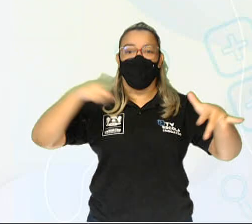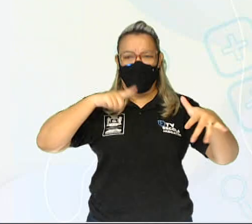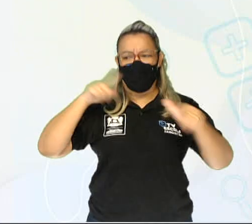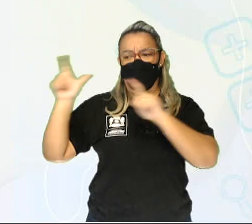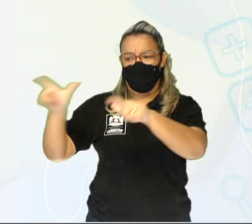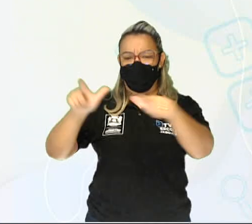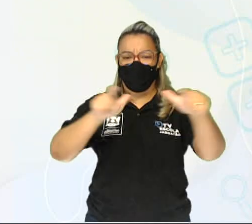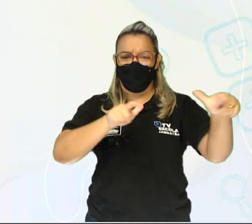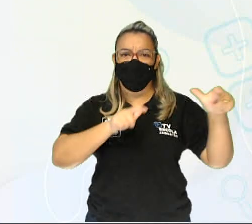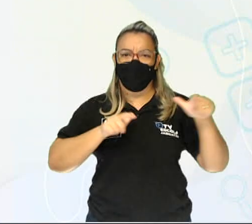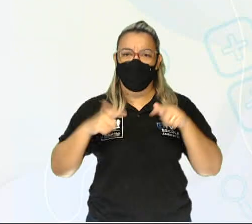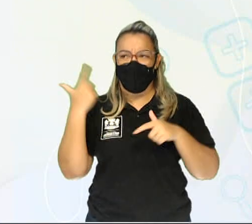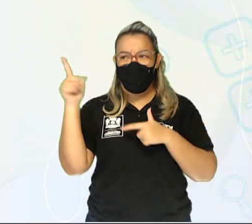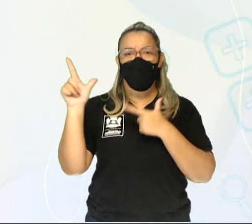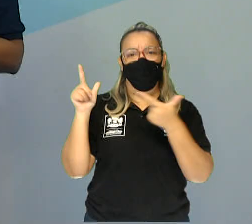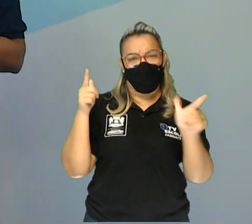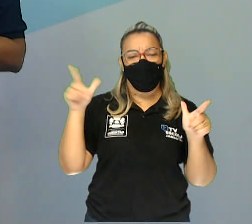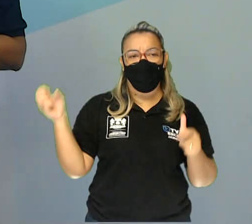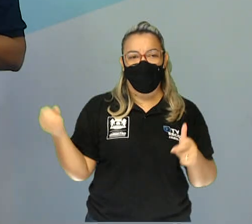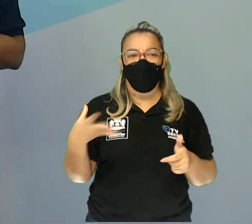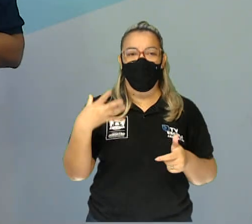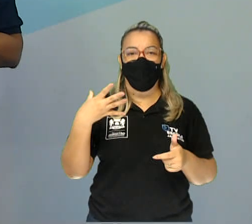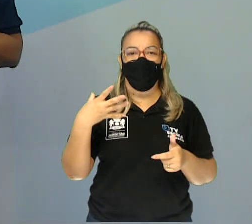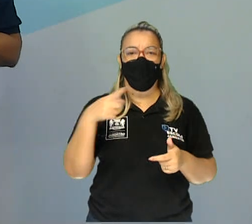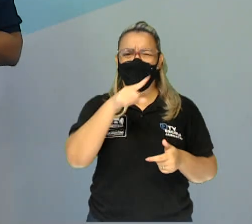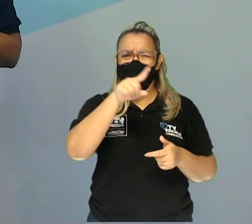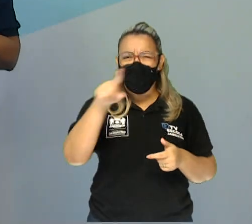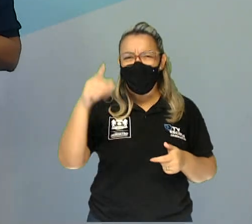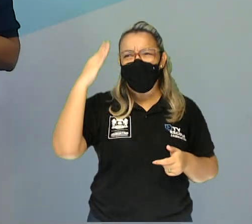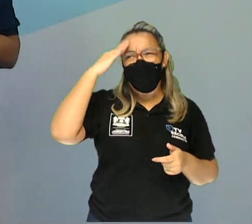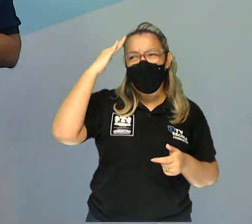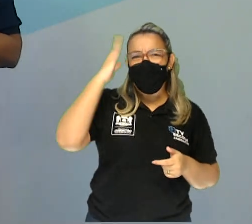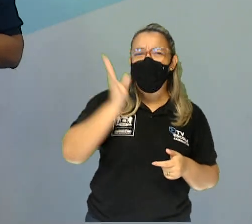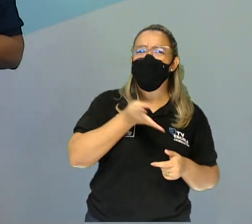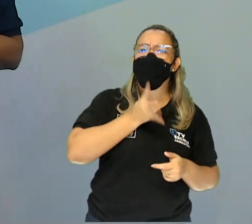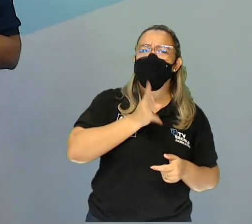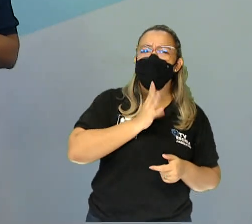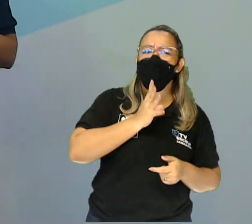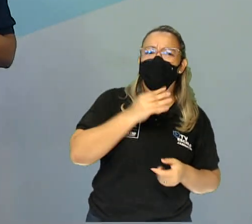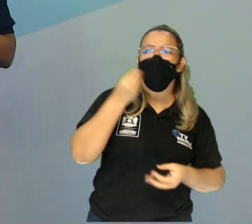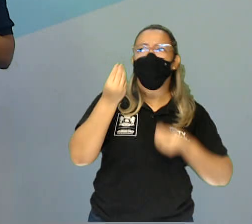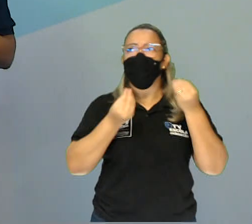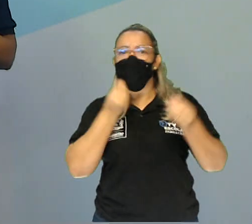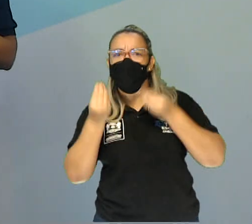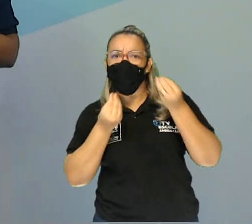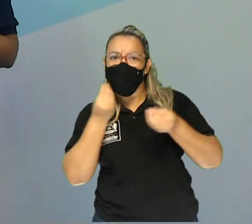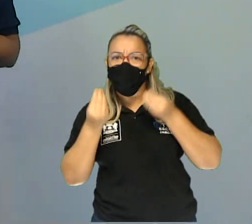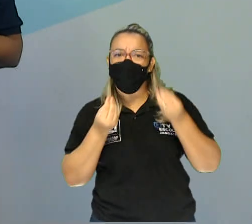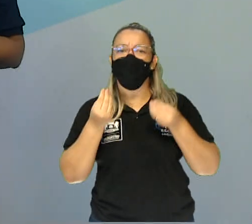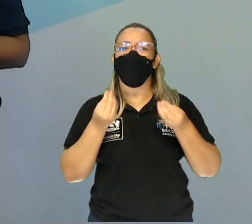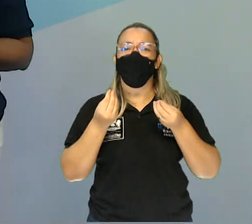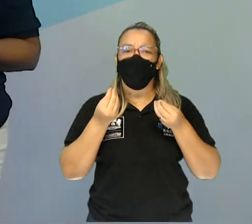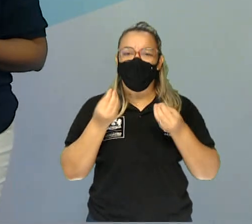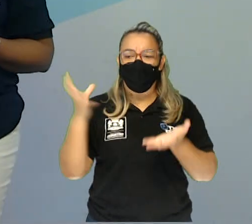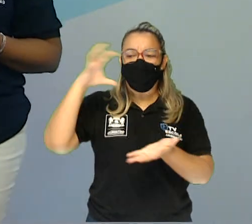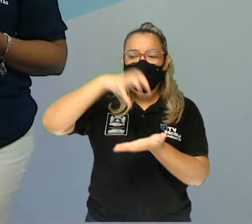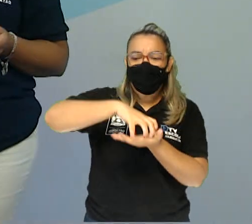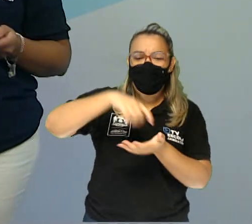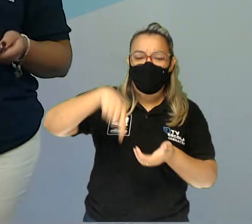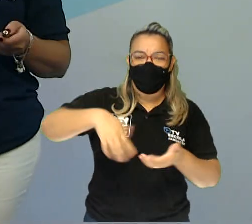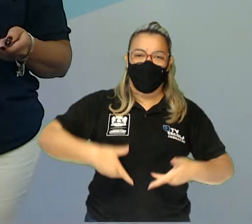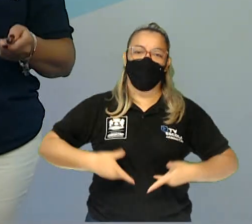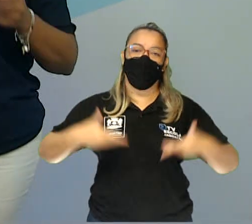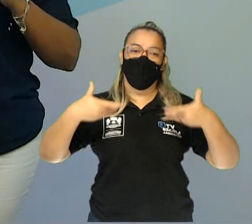centros administrativos, mas essa imagem é só para vocês terem conhecimento de como ficou essa instalação aqui em